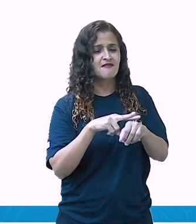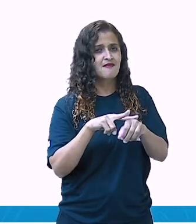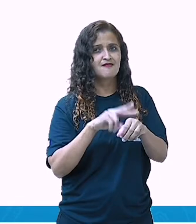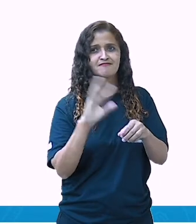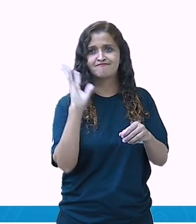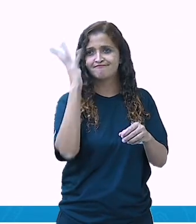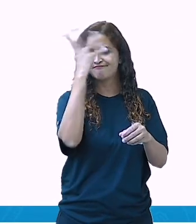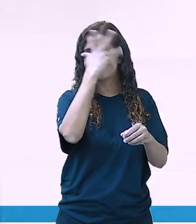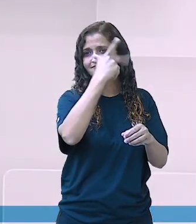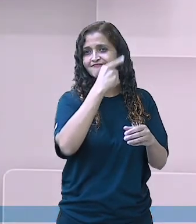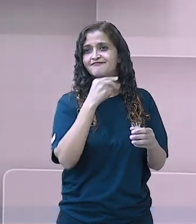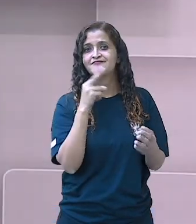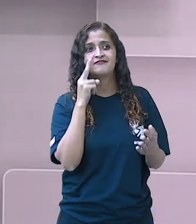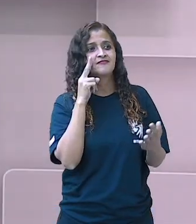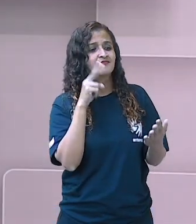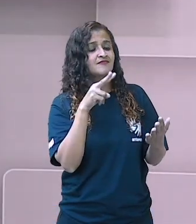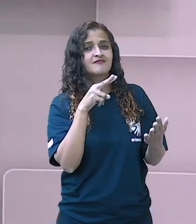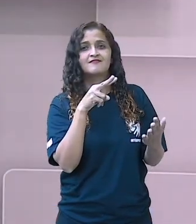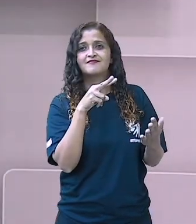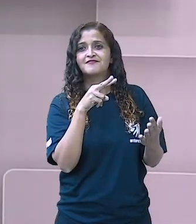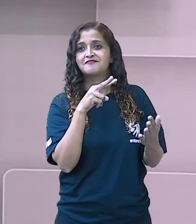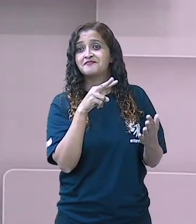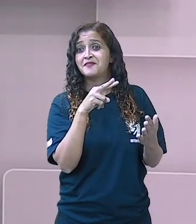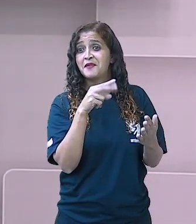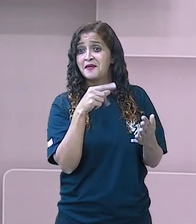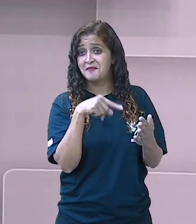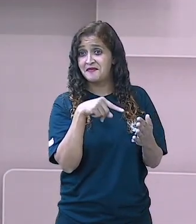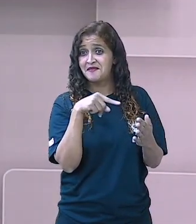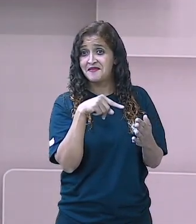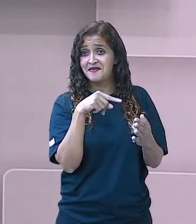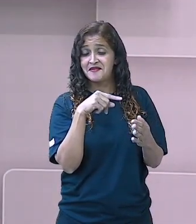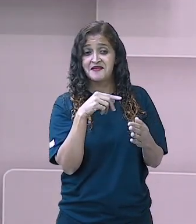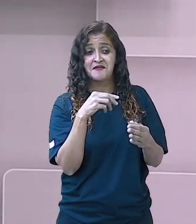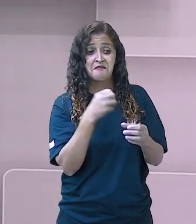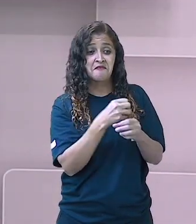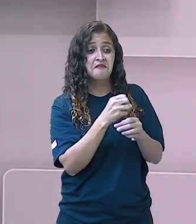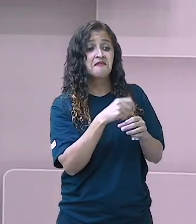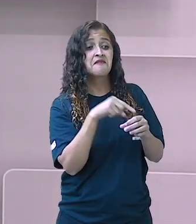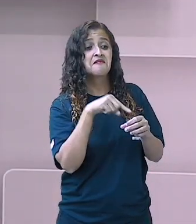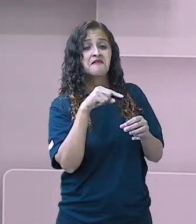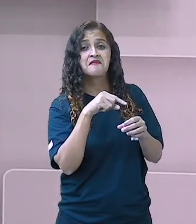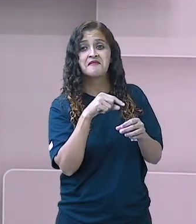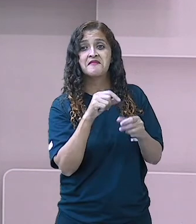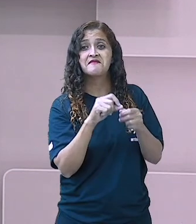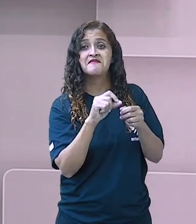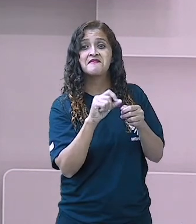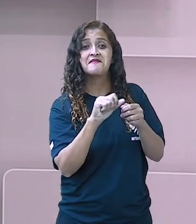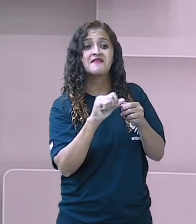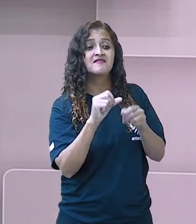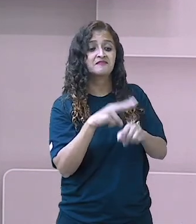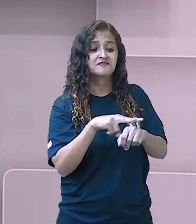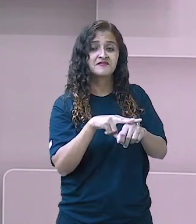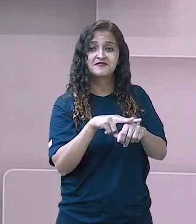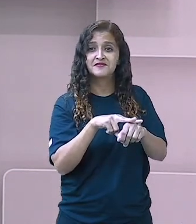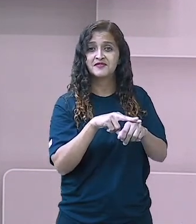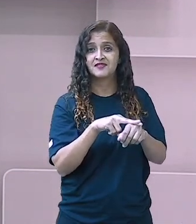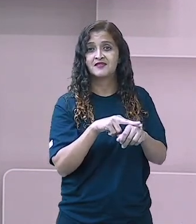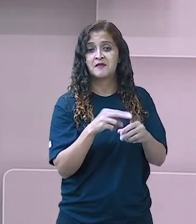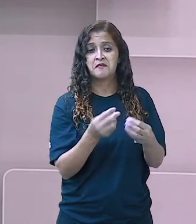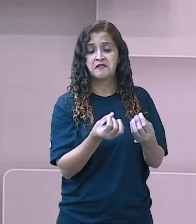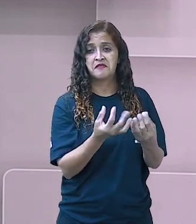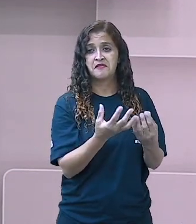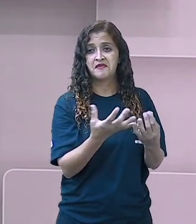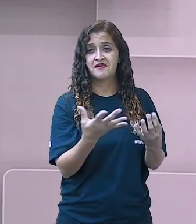lindo. Quem olha assim, acha que aquilo é tudo feito de mato, de grama, de planta, não. É um muro, né? De